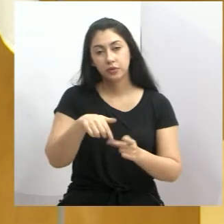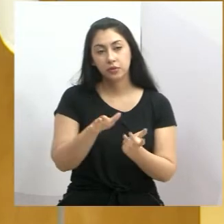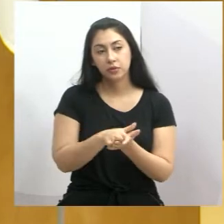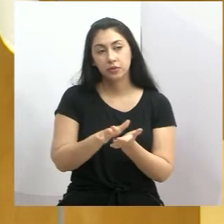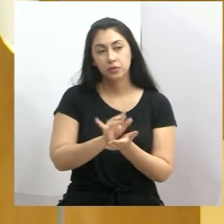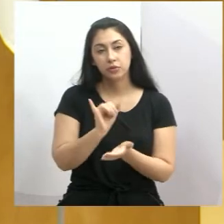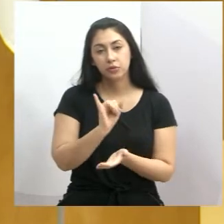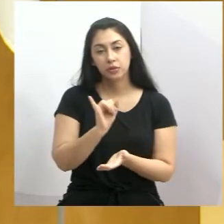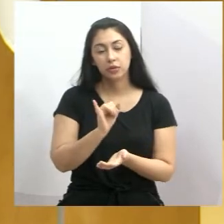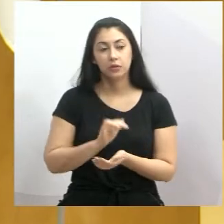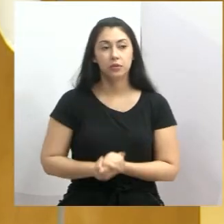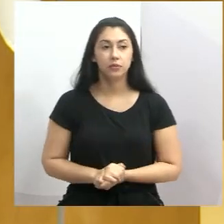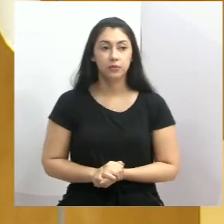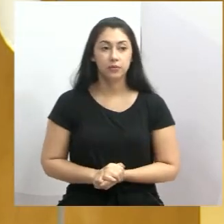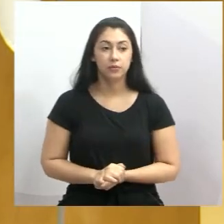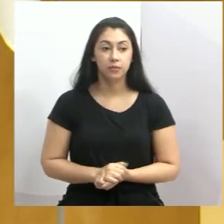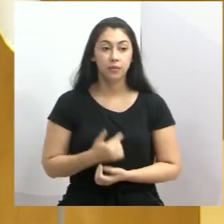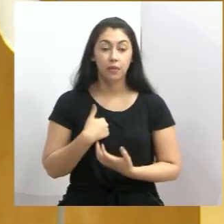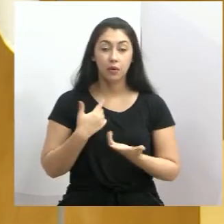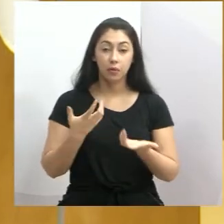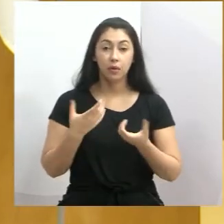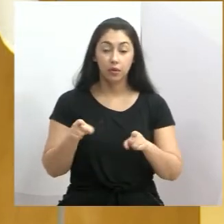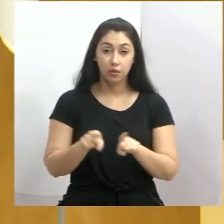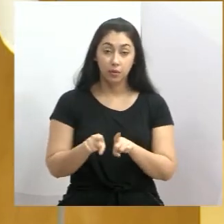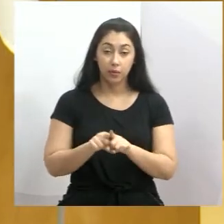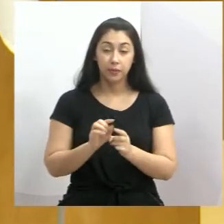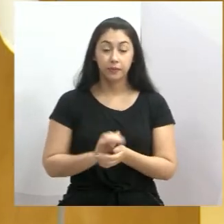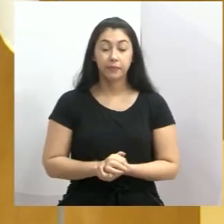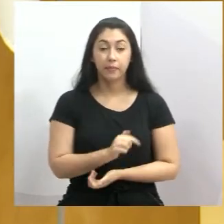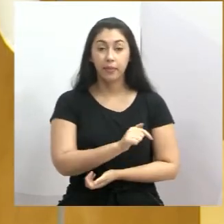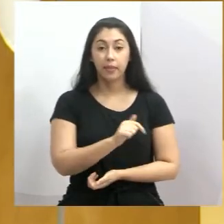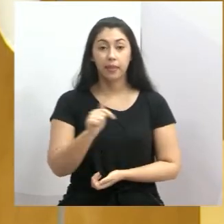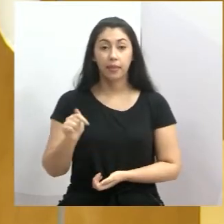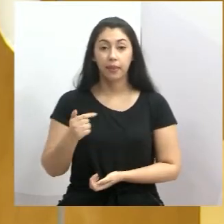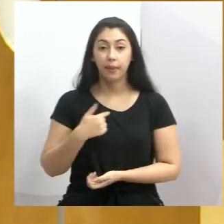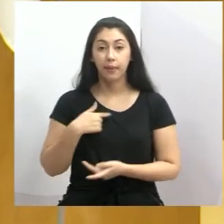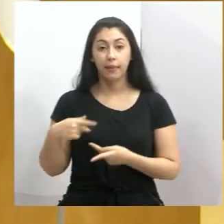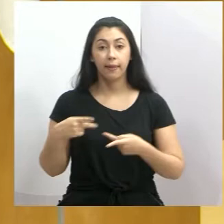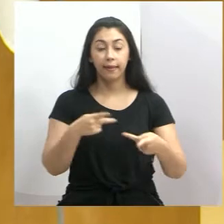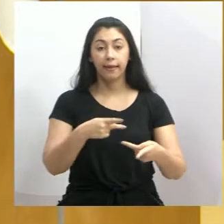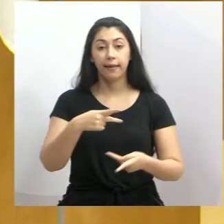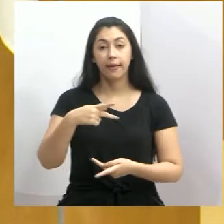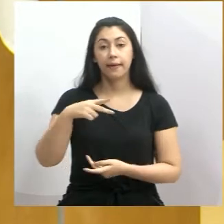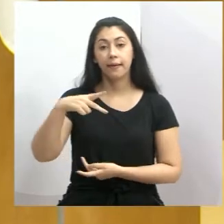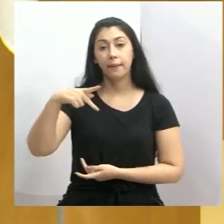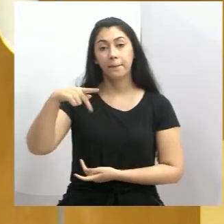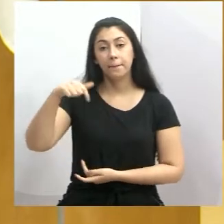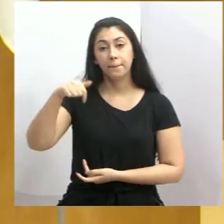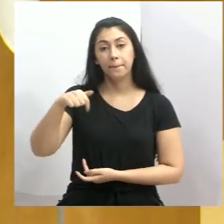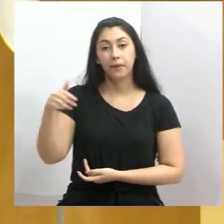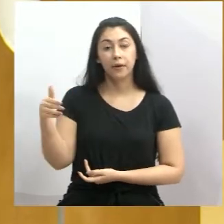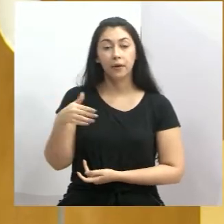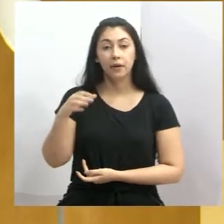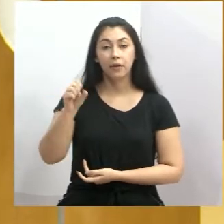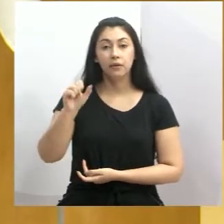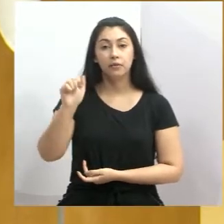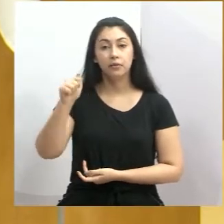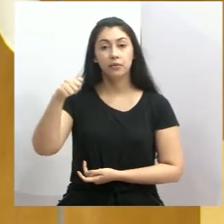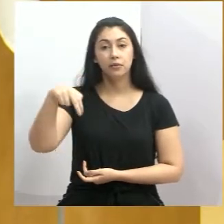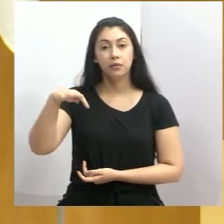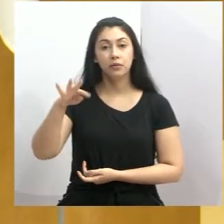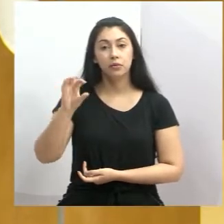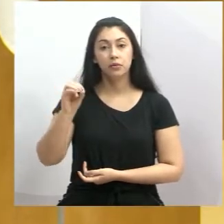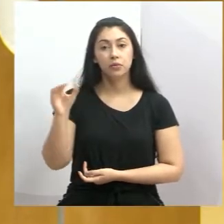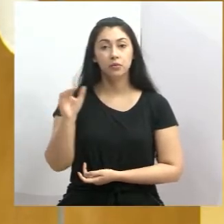nossa cidade de Jacareí. Quero também, essa semana eu estive ali no Parque Santo Antônio, na rua Olinda Mercadante,